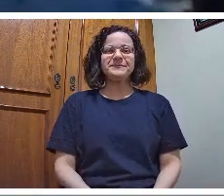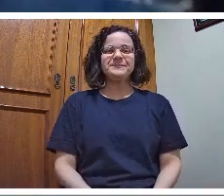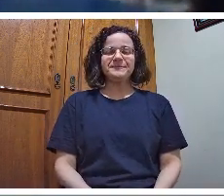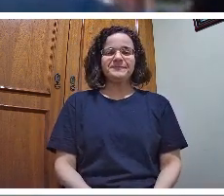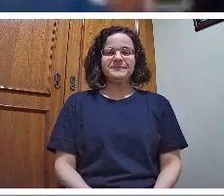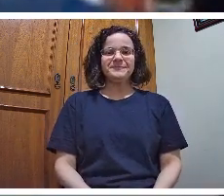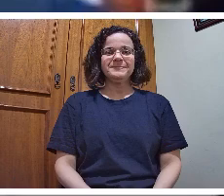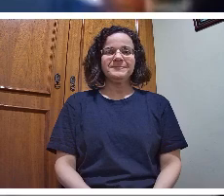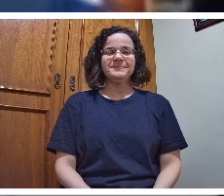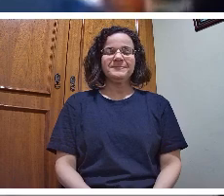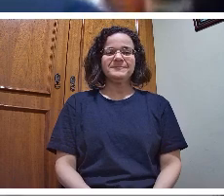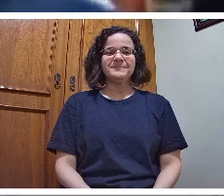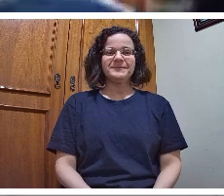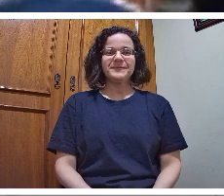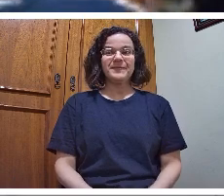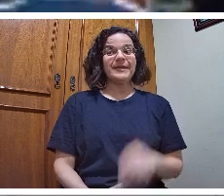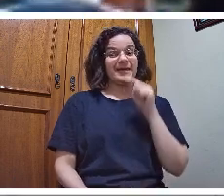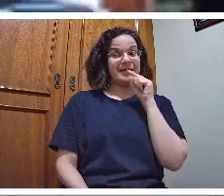Essa água é histórica, sabe?